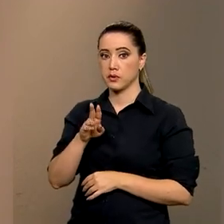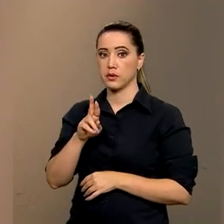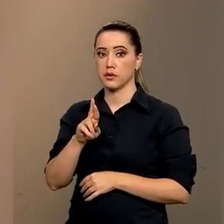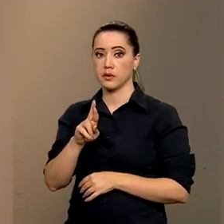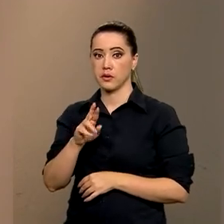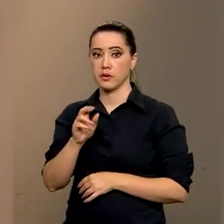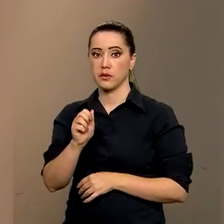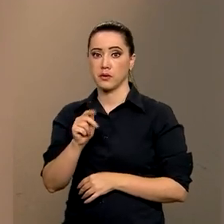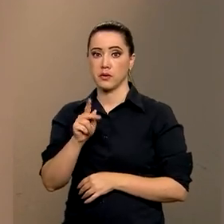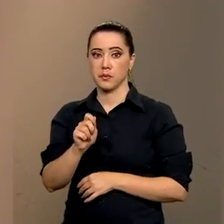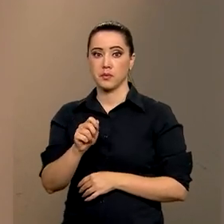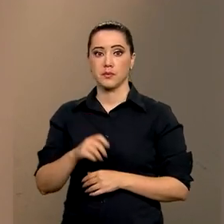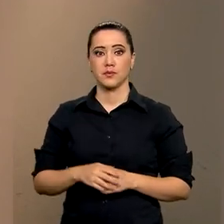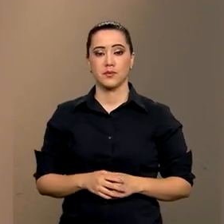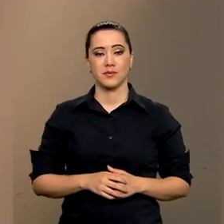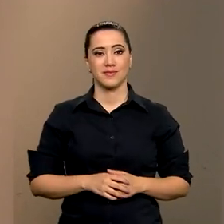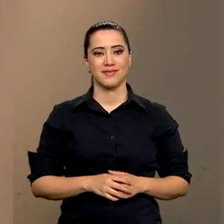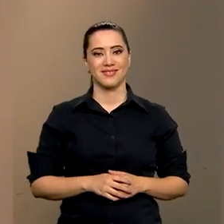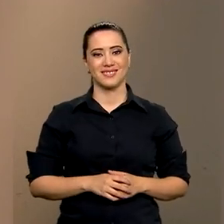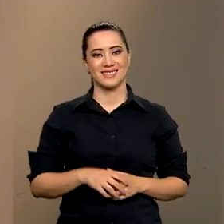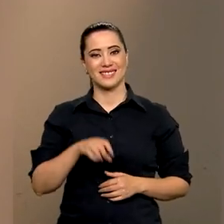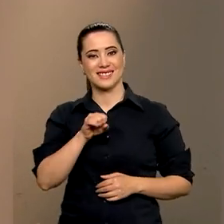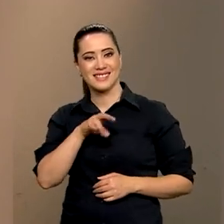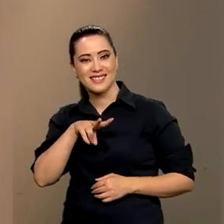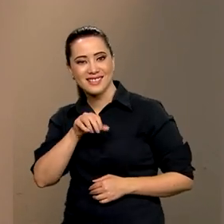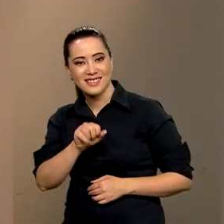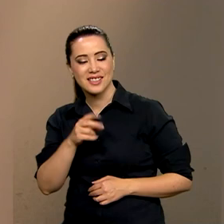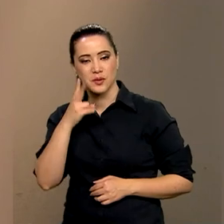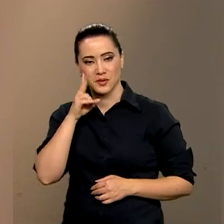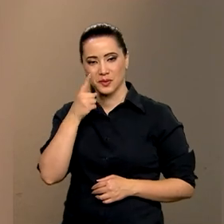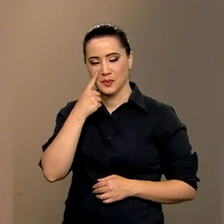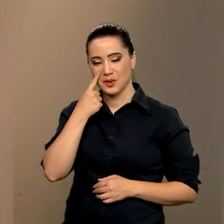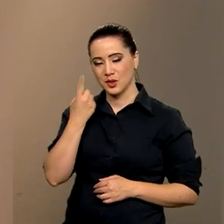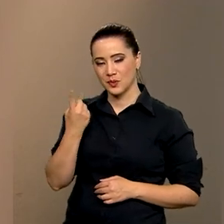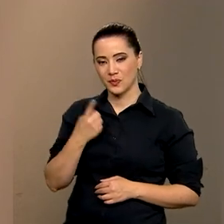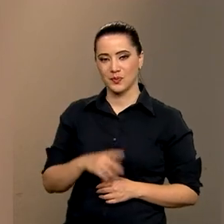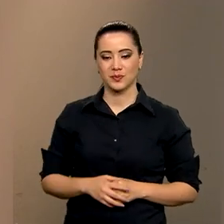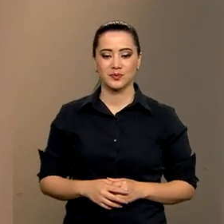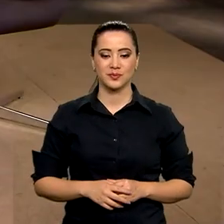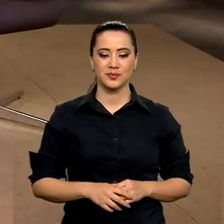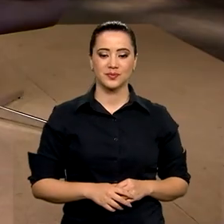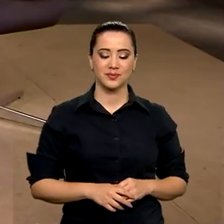Masruá. Acompanhe essa entrevista aqui com a gente.